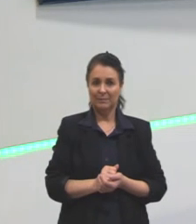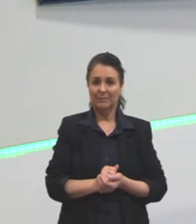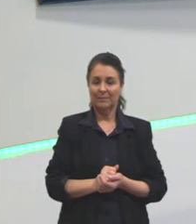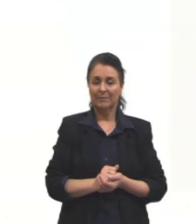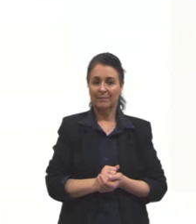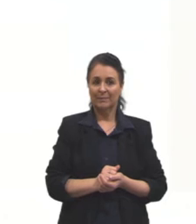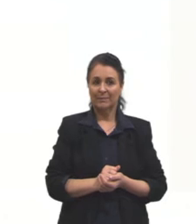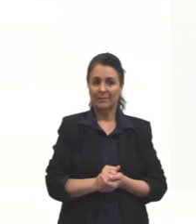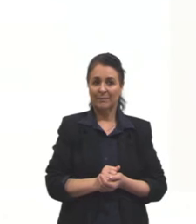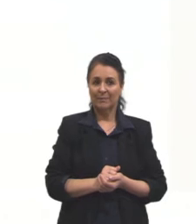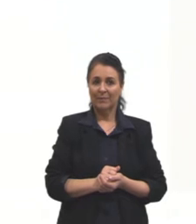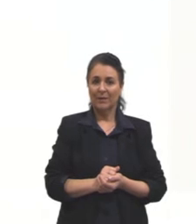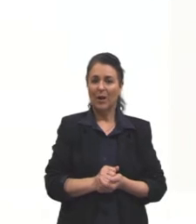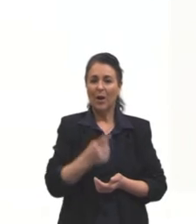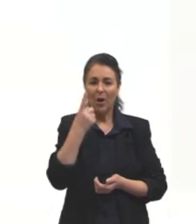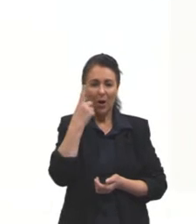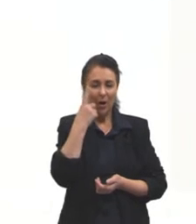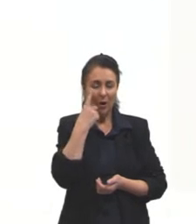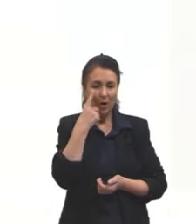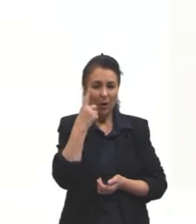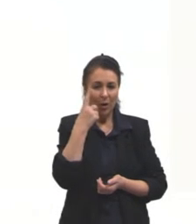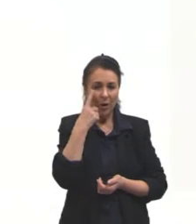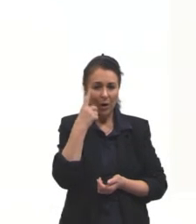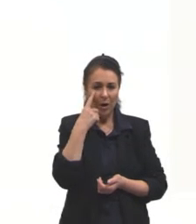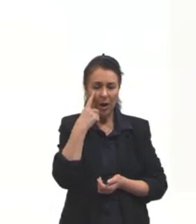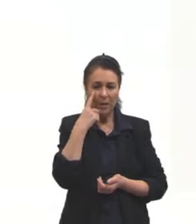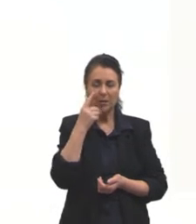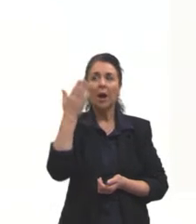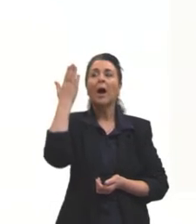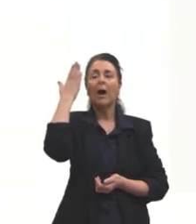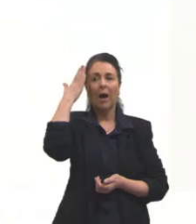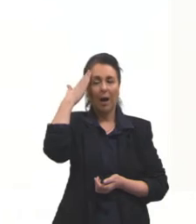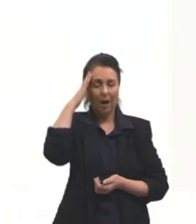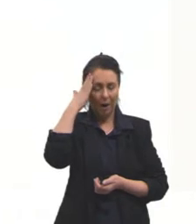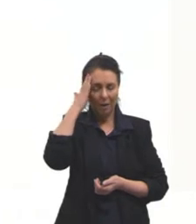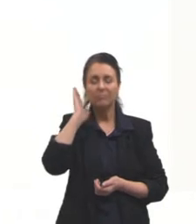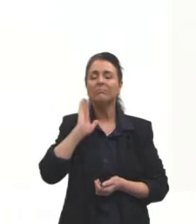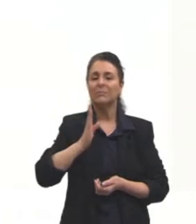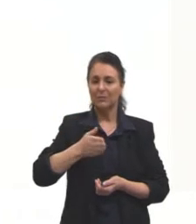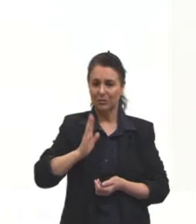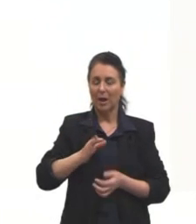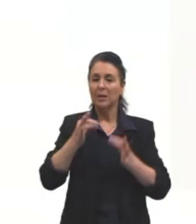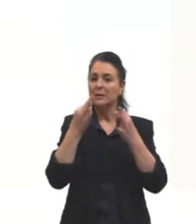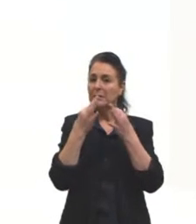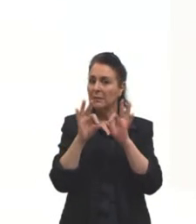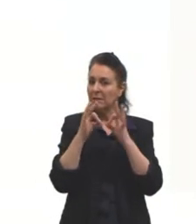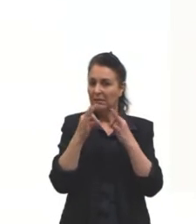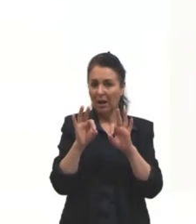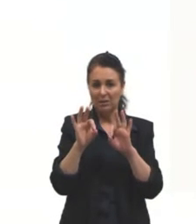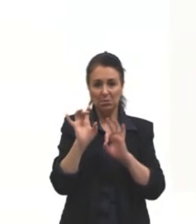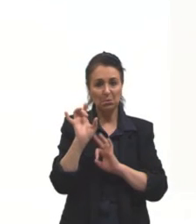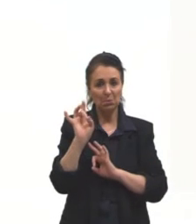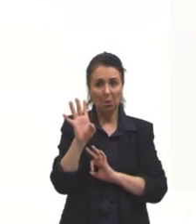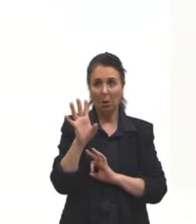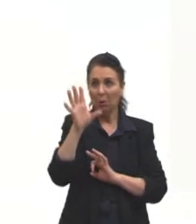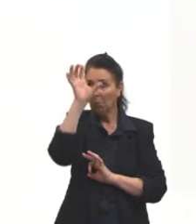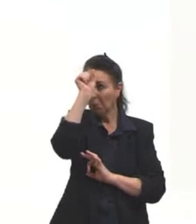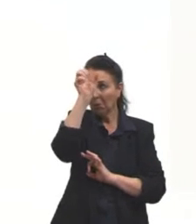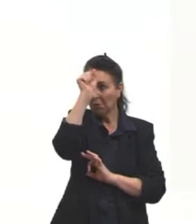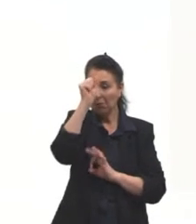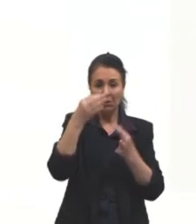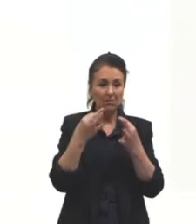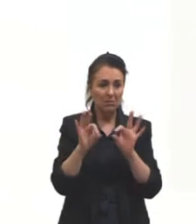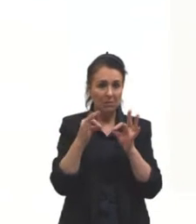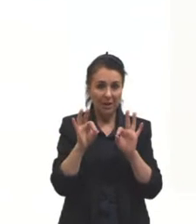Beleza. Olhamos isso, Sora, já entendi que a sintaxe, por si só, ela não funciona, ela precisa